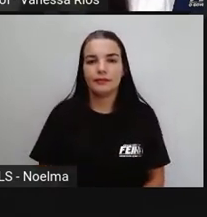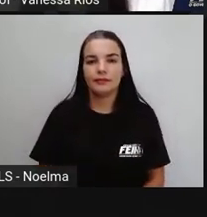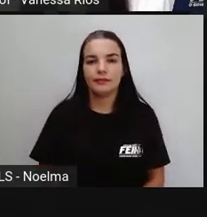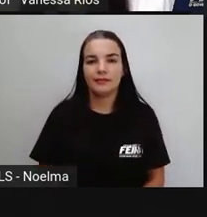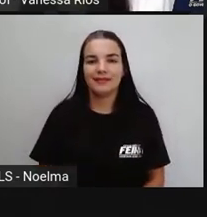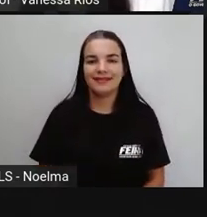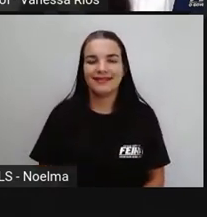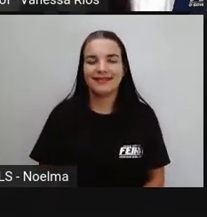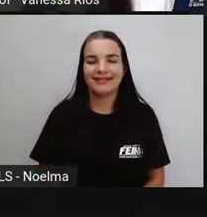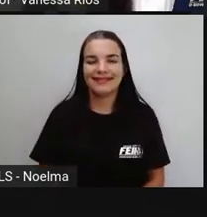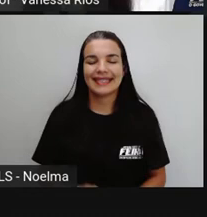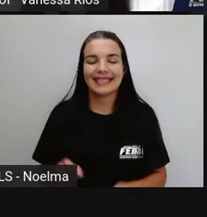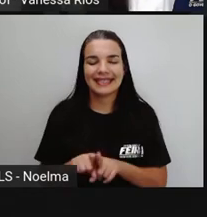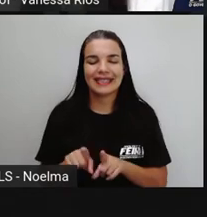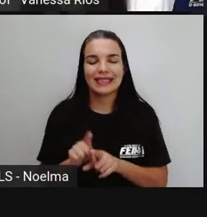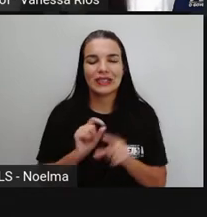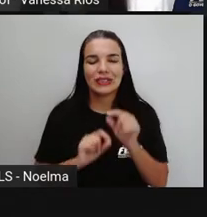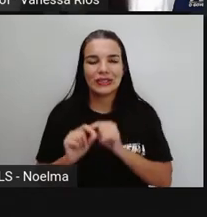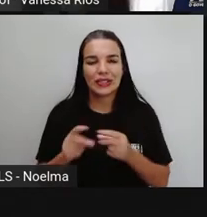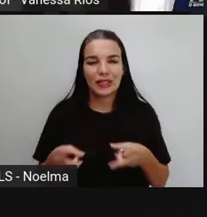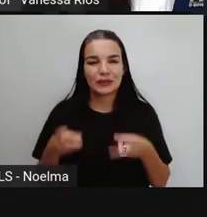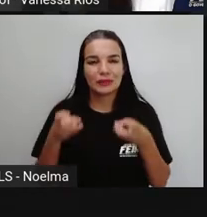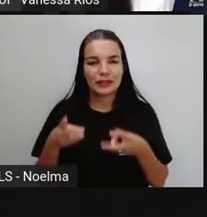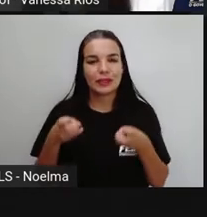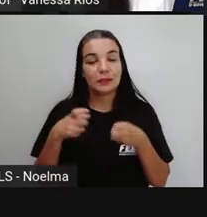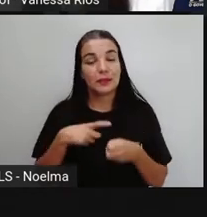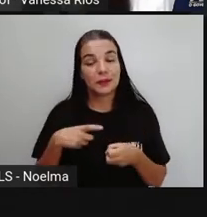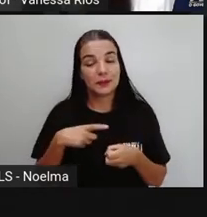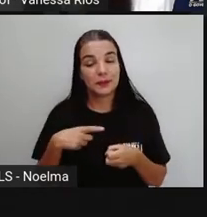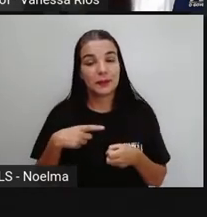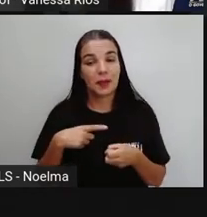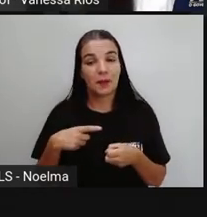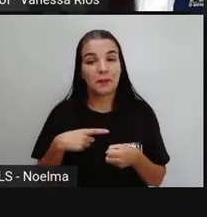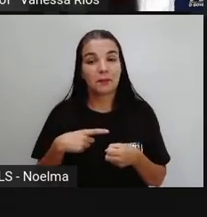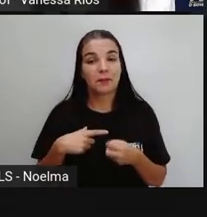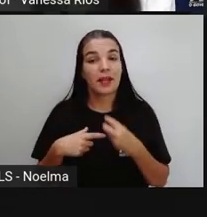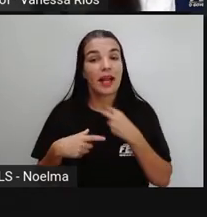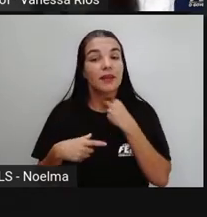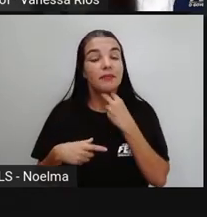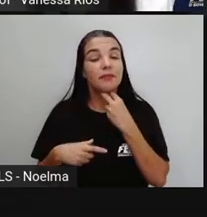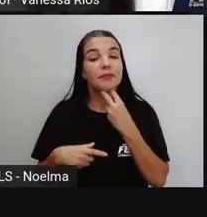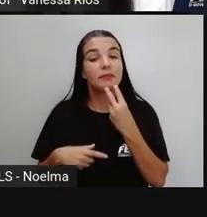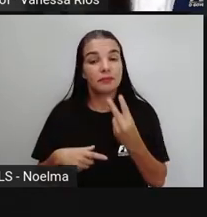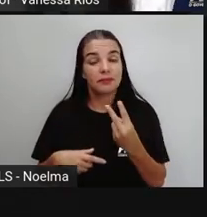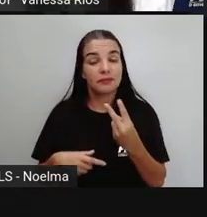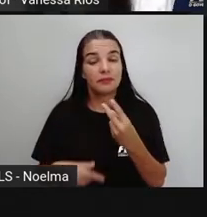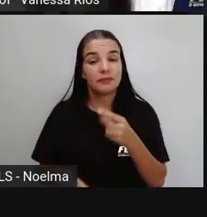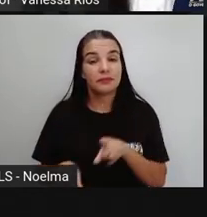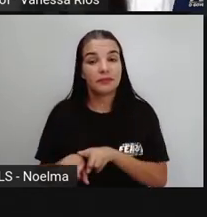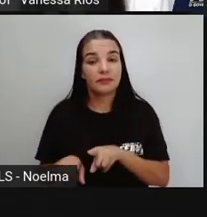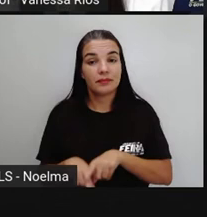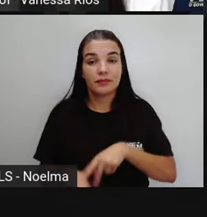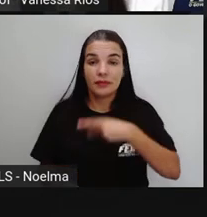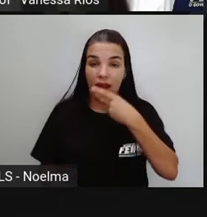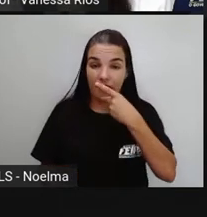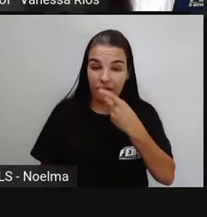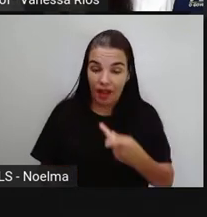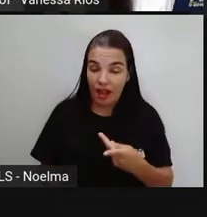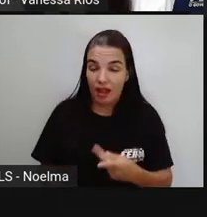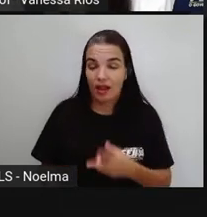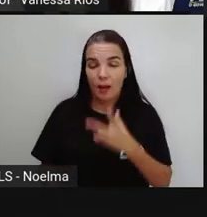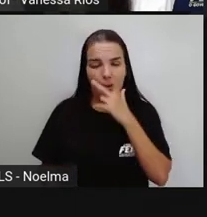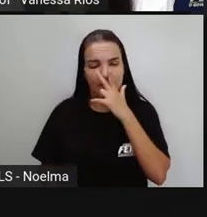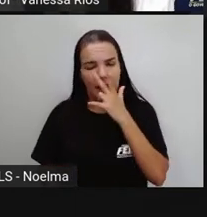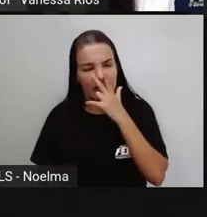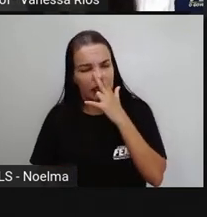E aí é importante a gente perceber que existem diferenças em relação à pronúncia. Por mais que quando a gente fale, não